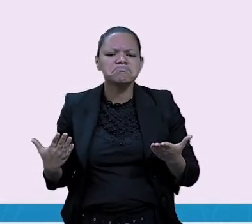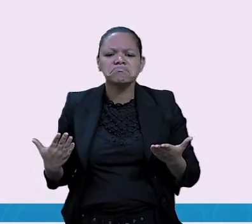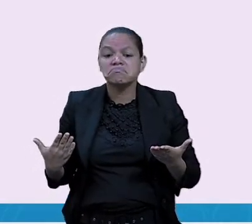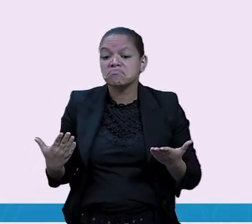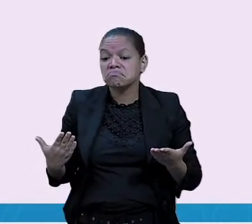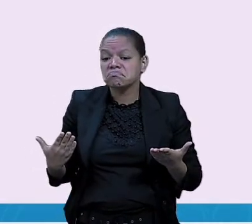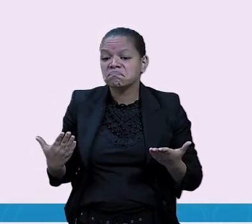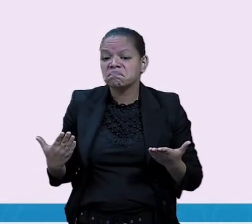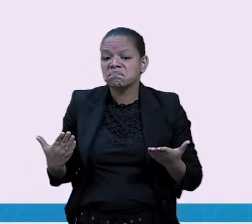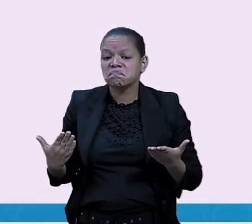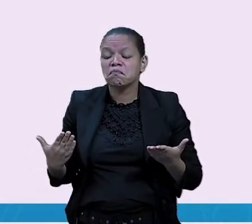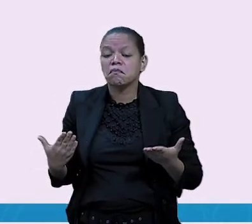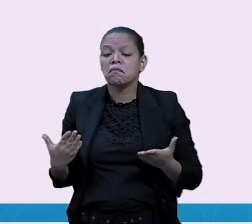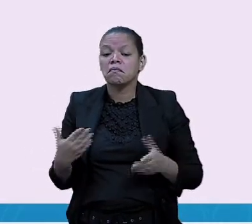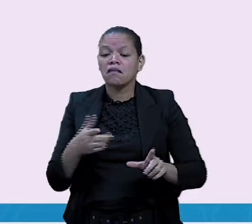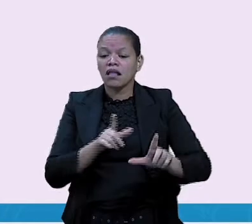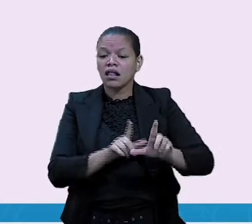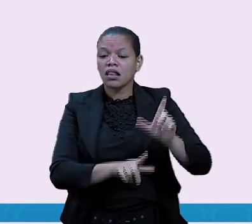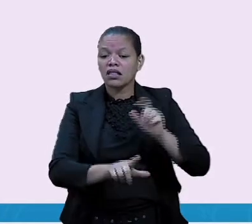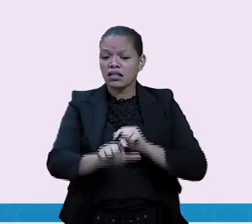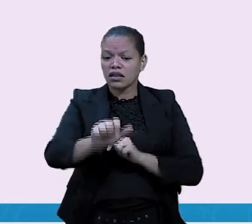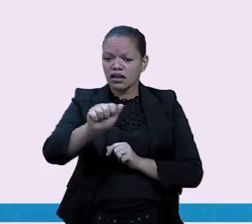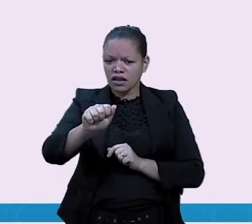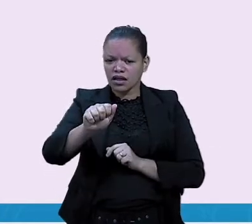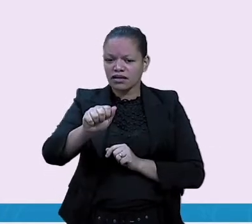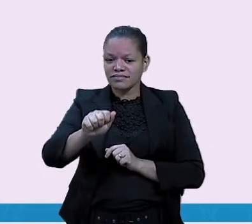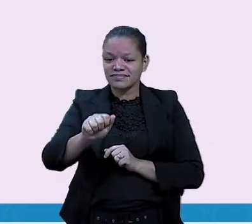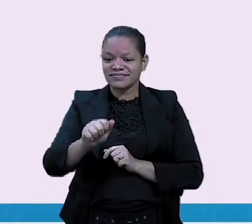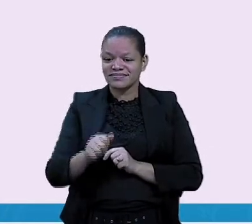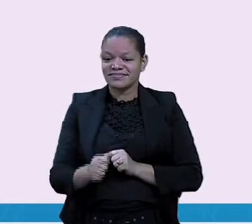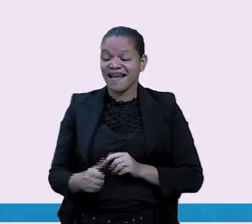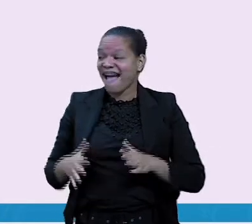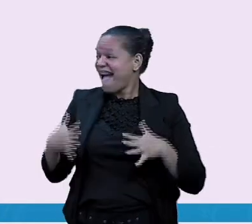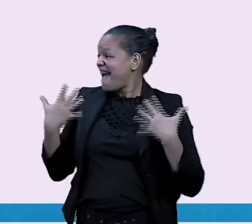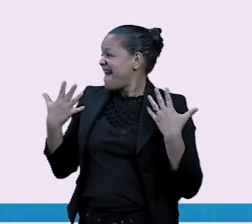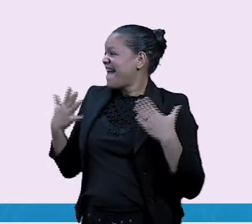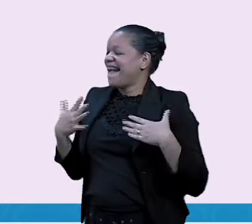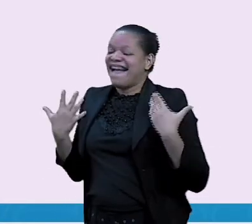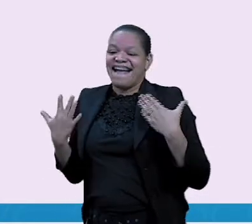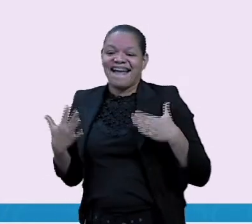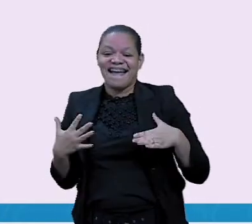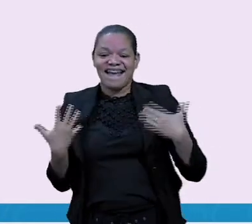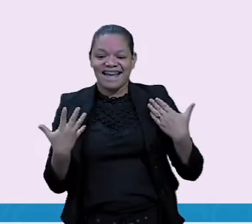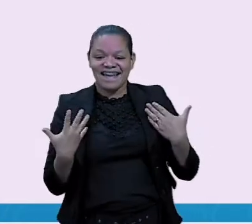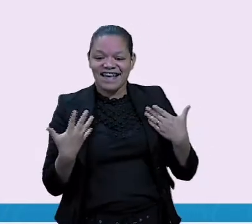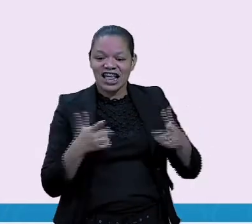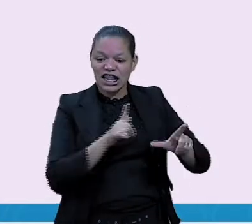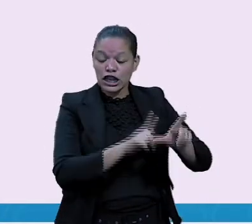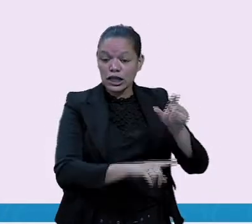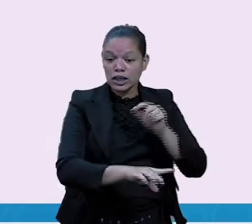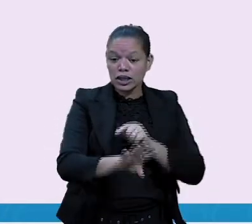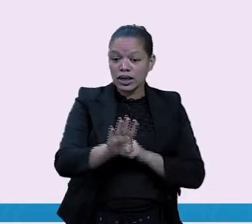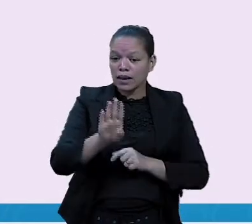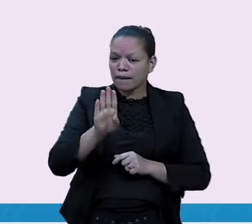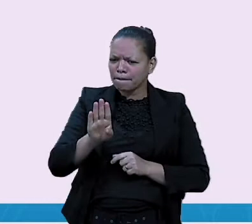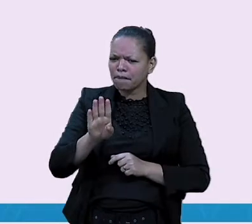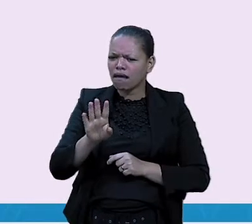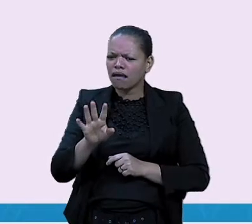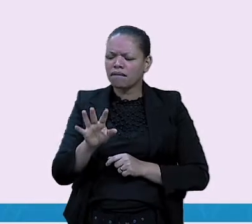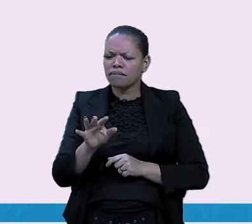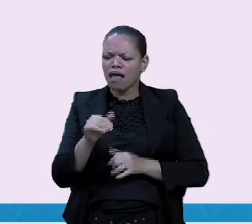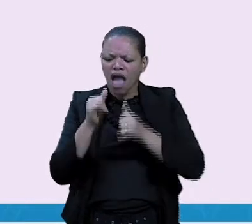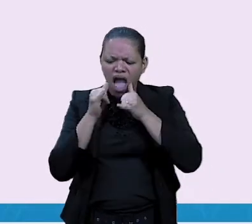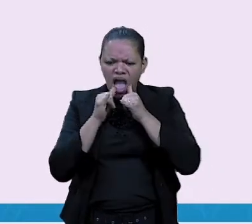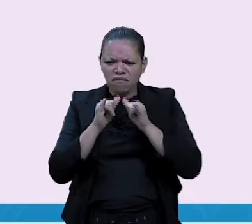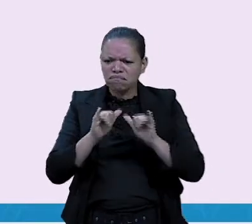para divertimento? Letra B. Ela serve pra te informar alguma coisa? Alguma informação?